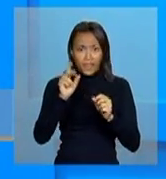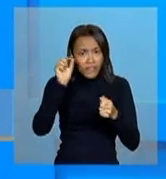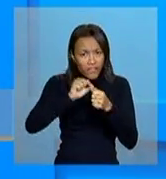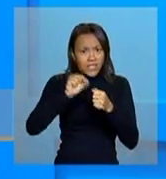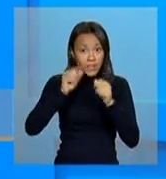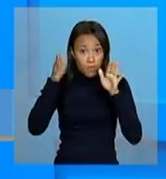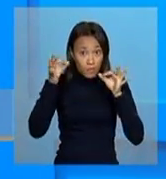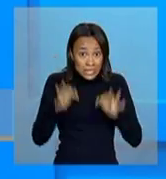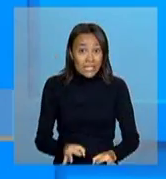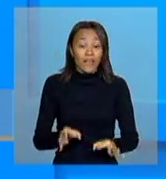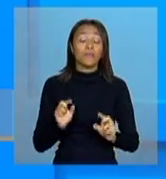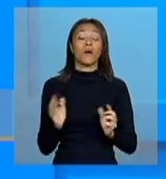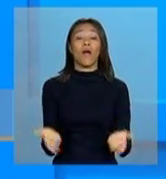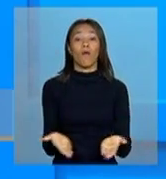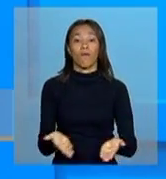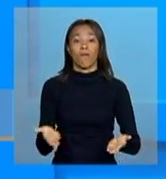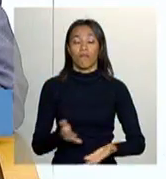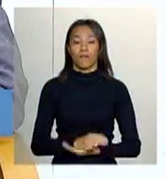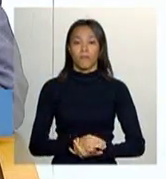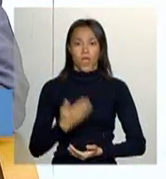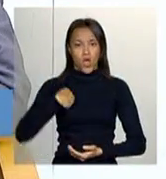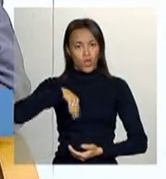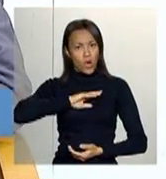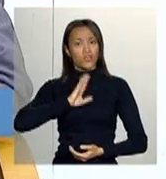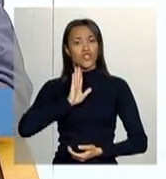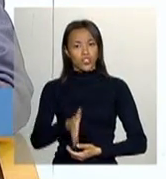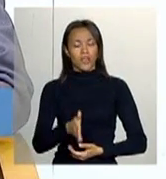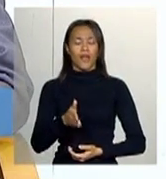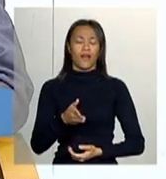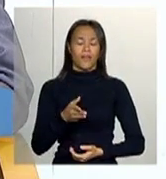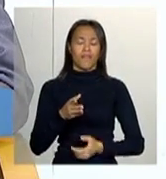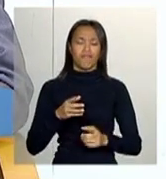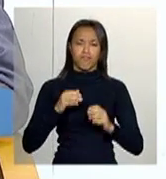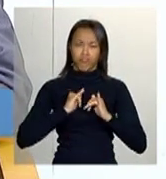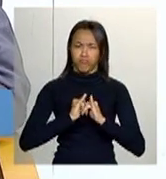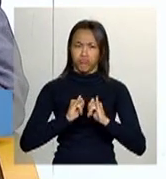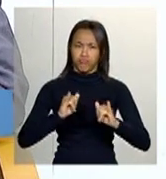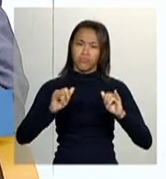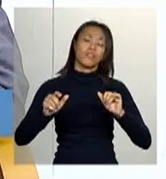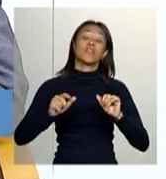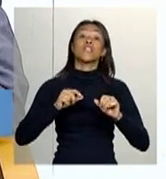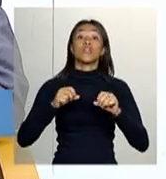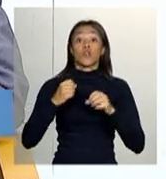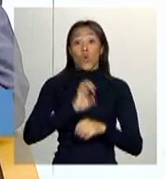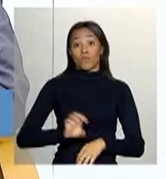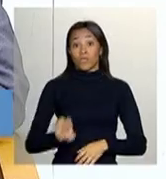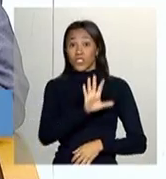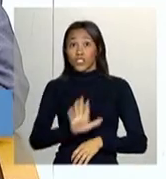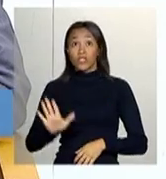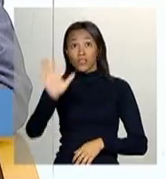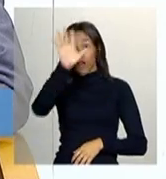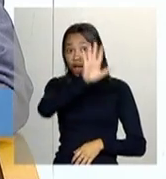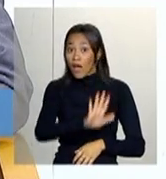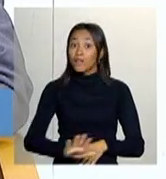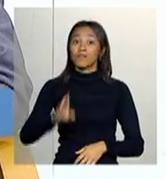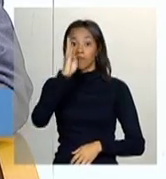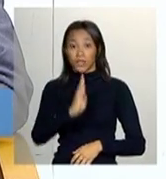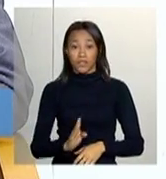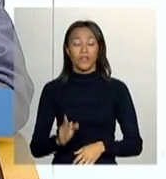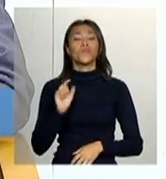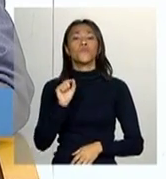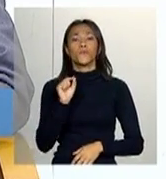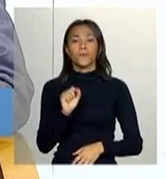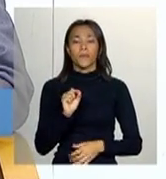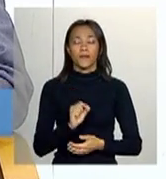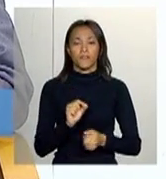feito nesse sentido? Bom, nós estamos trabalhando muito fortemente com os estados agora, na perspectiva, então, de